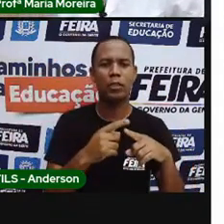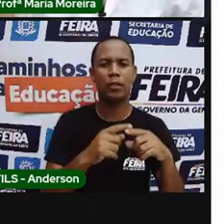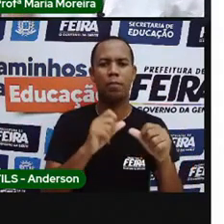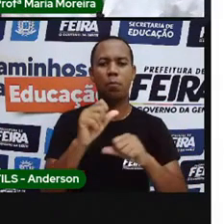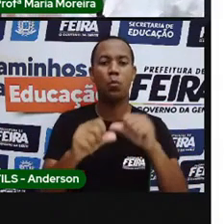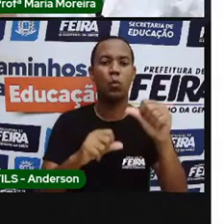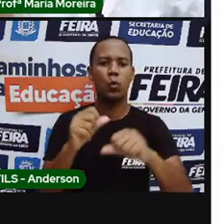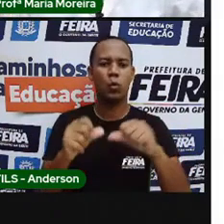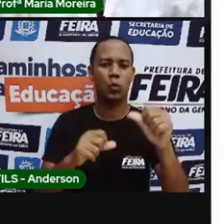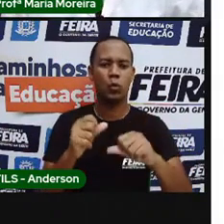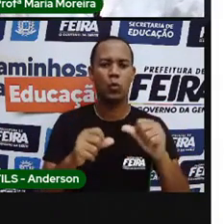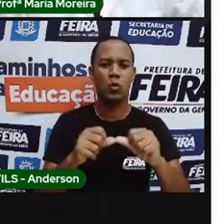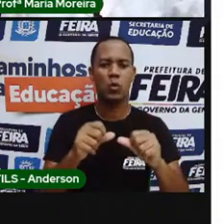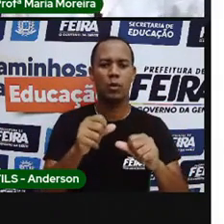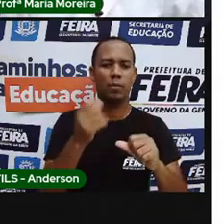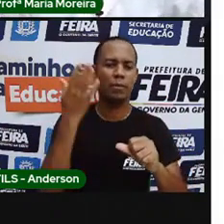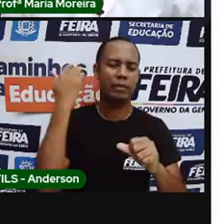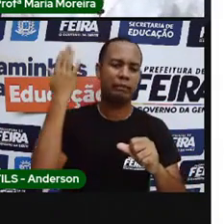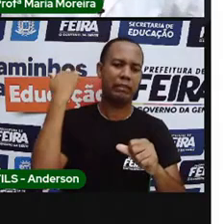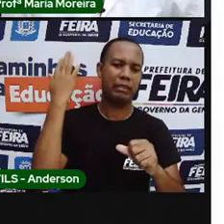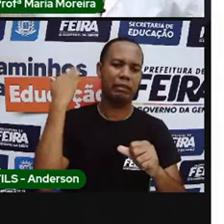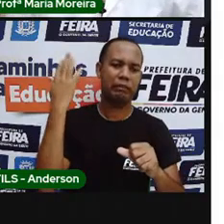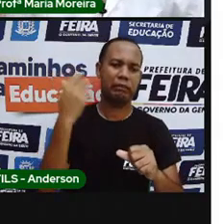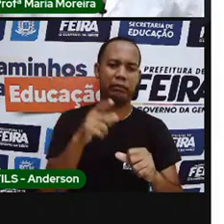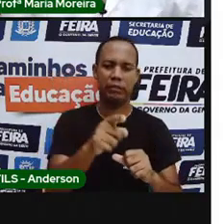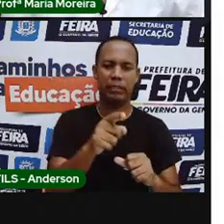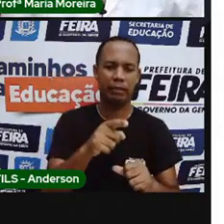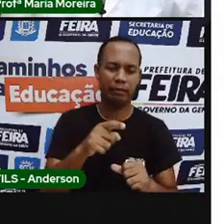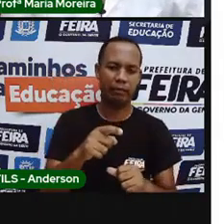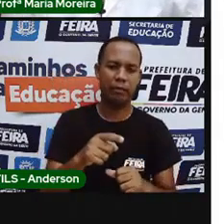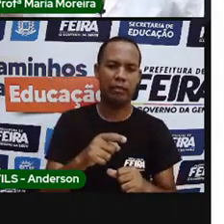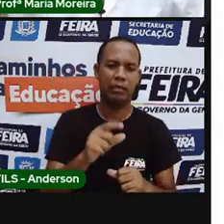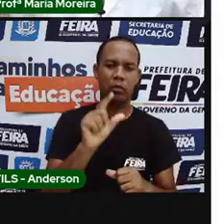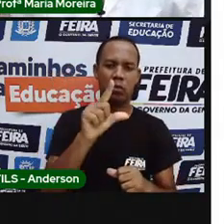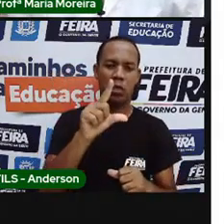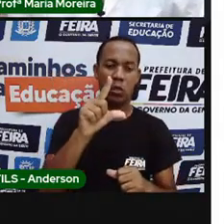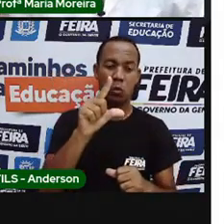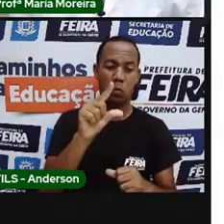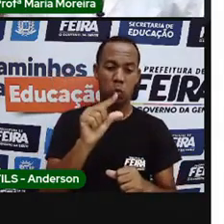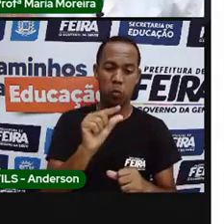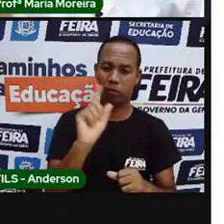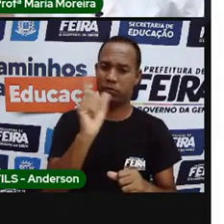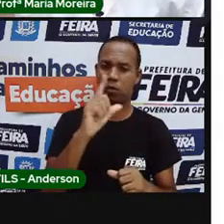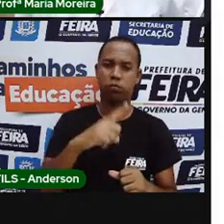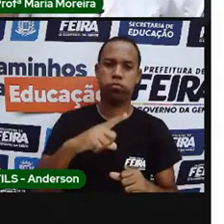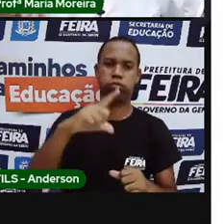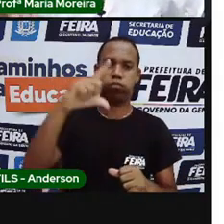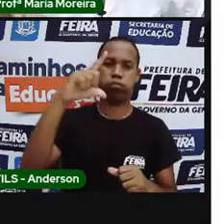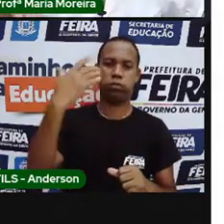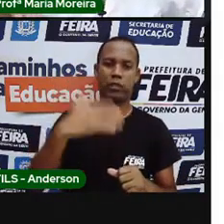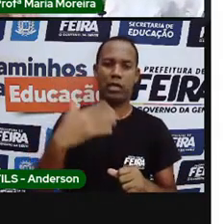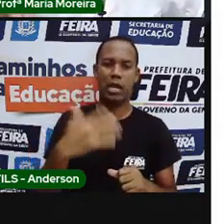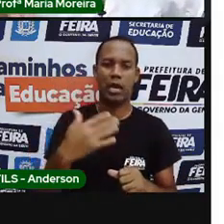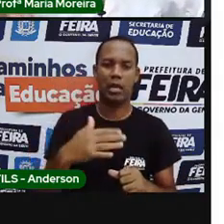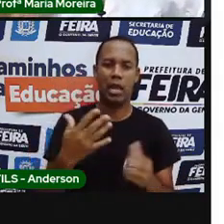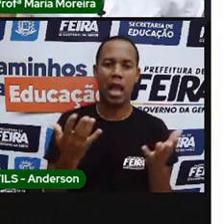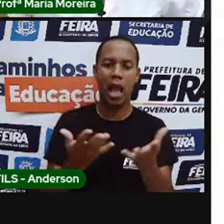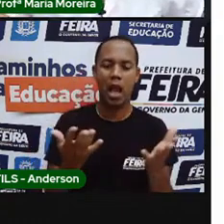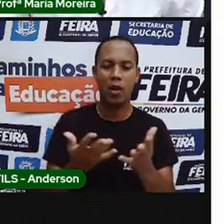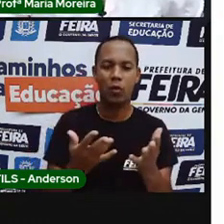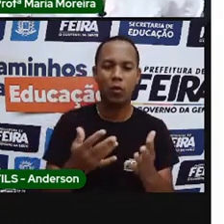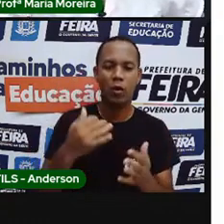ela consuma muita energia. Então, existem outras lâmpadas agora de LED, fluorescente, que são bem